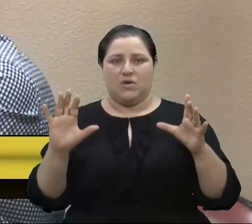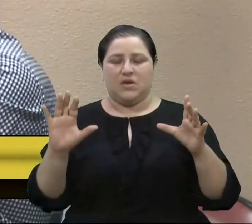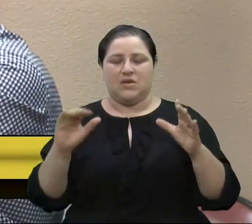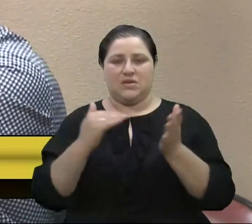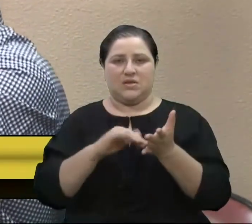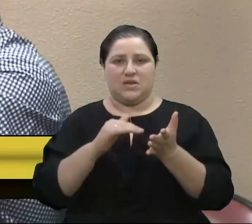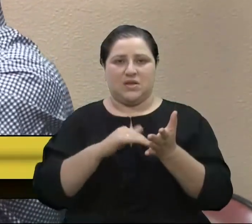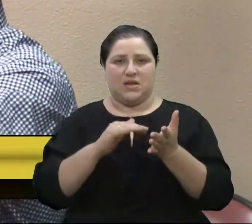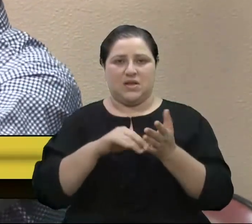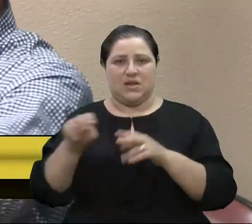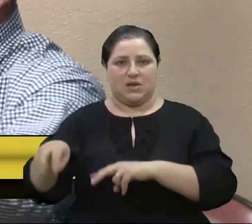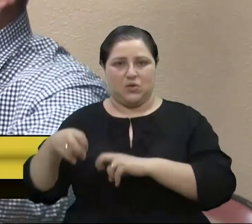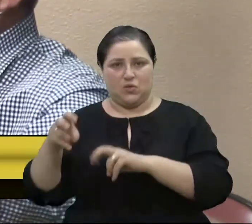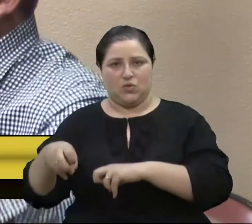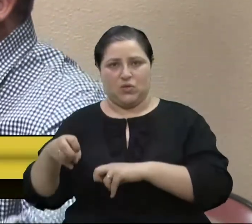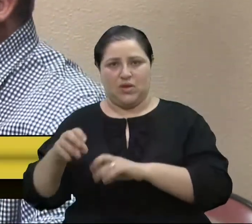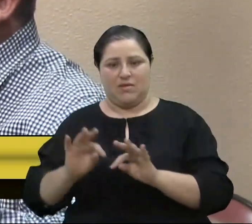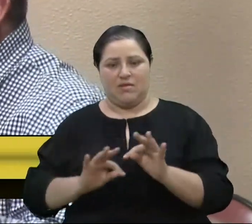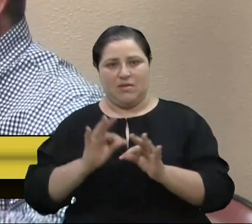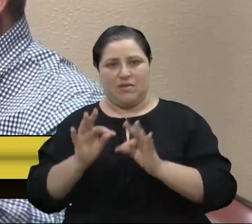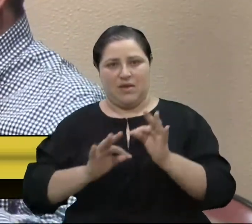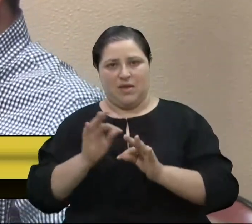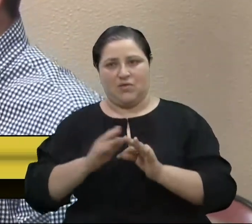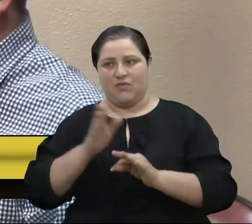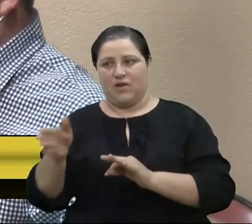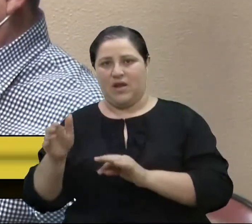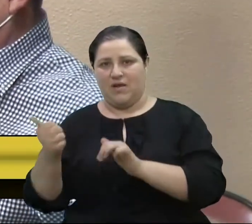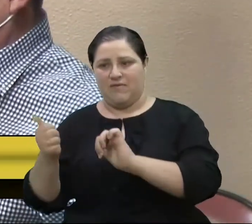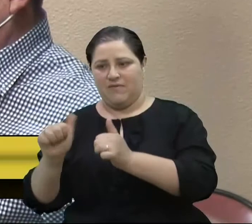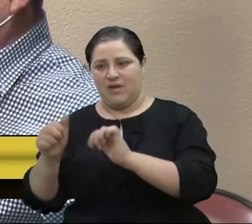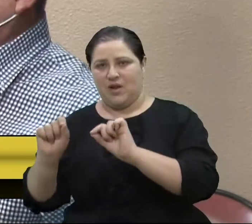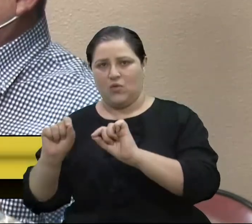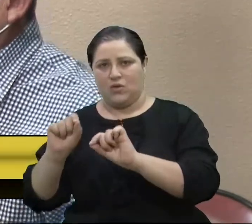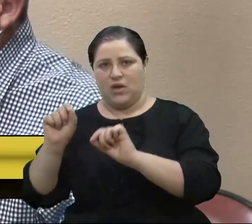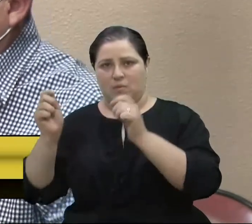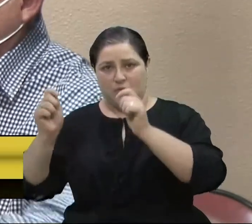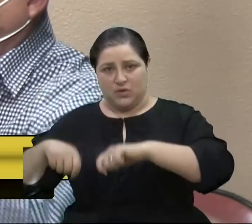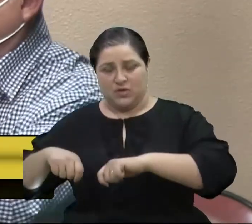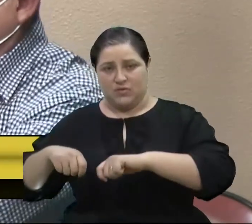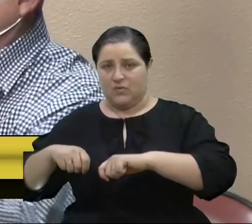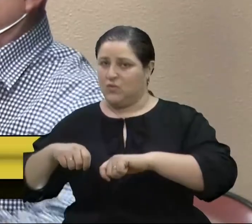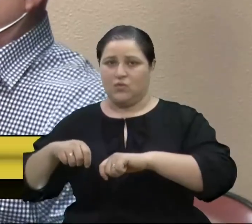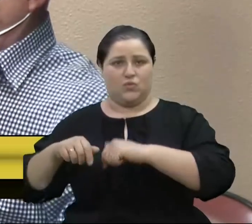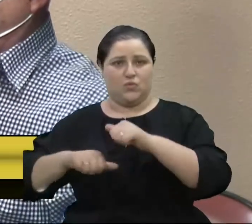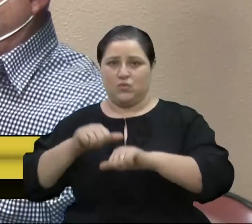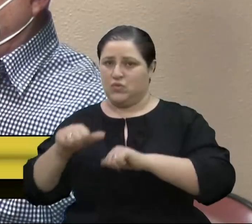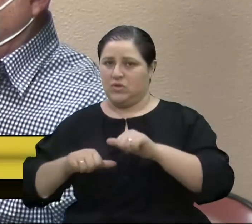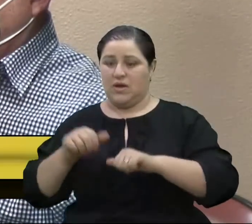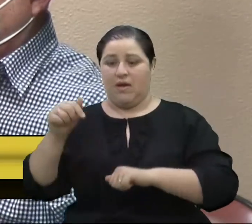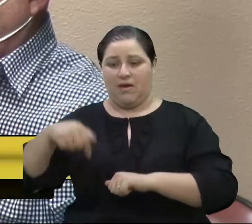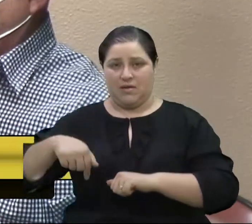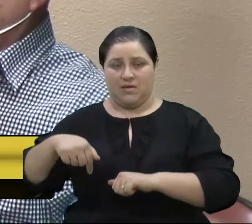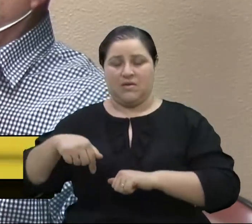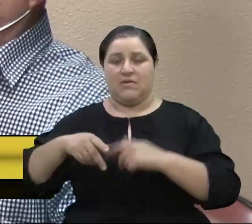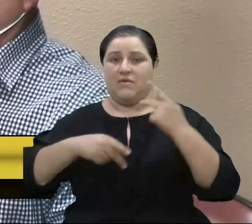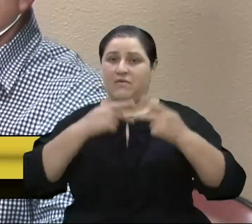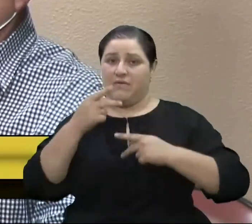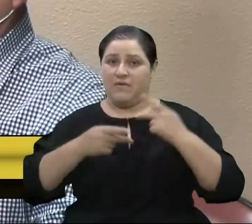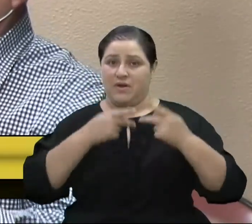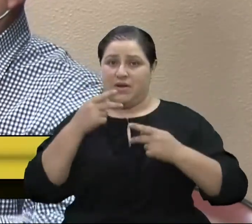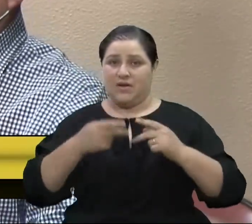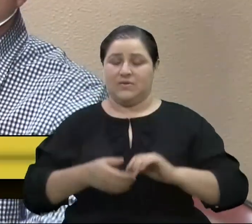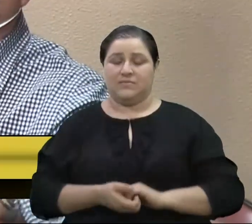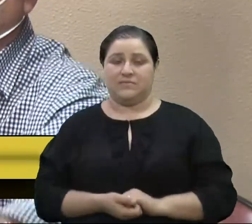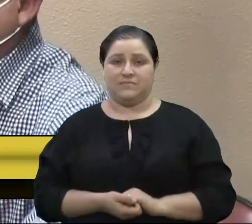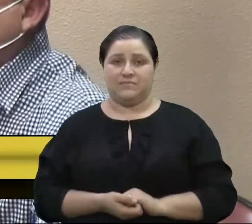avaliar realmente aquilo que é possível, não vai mudar. Então, quando a gente fala aqui, colega vereador Bessan, para o